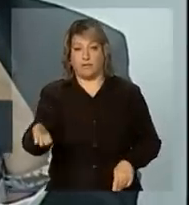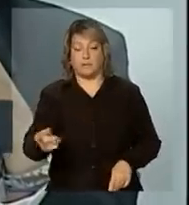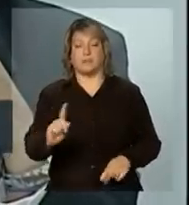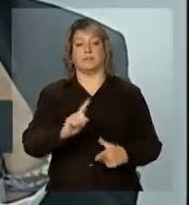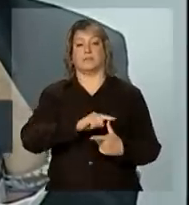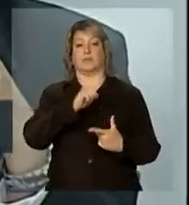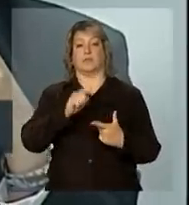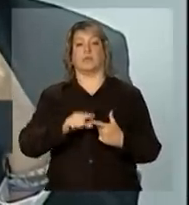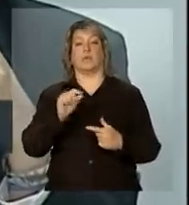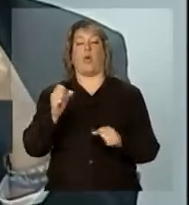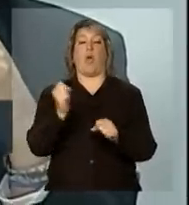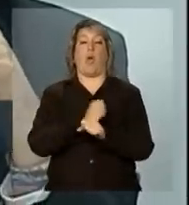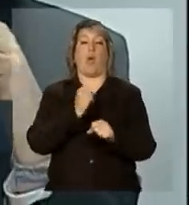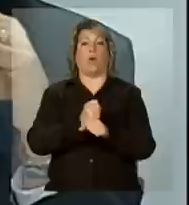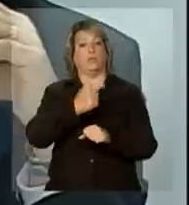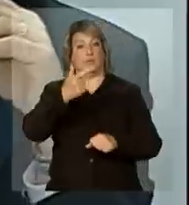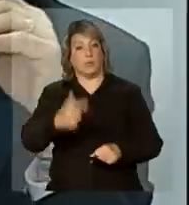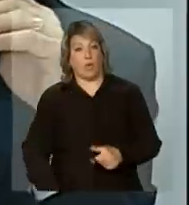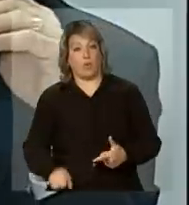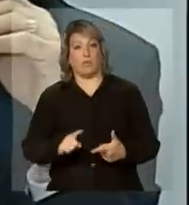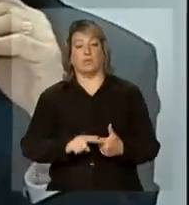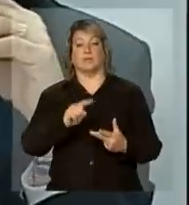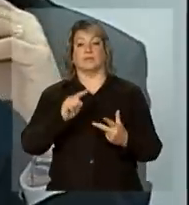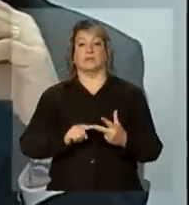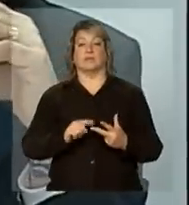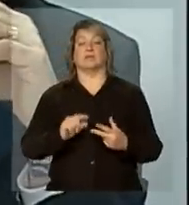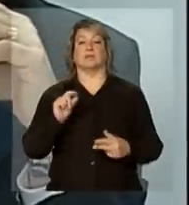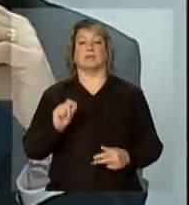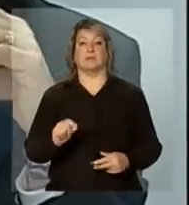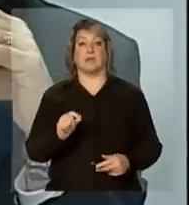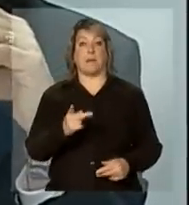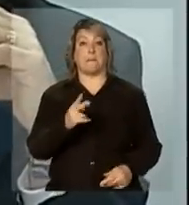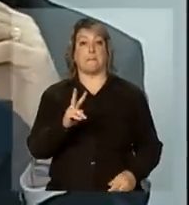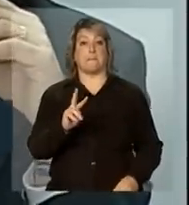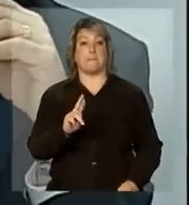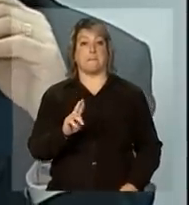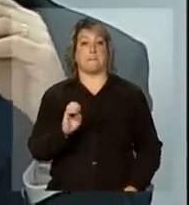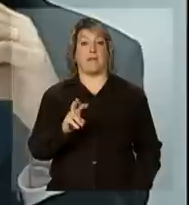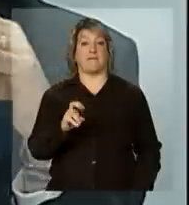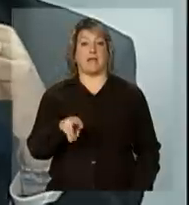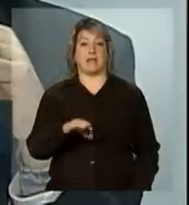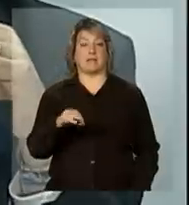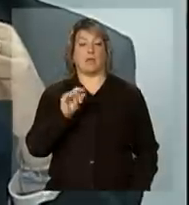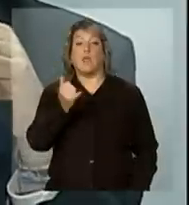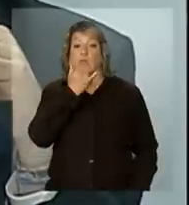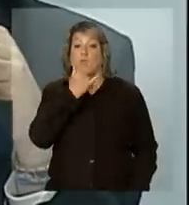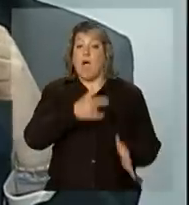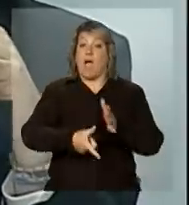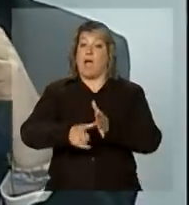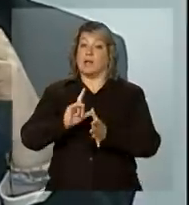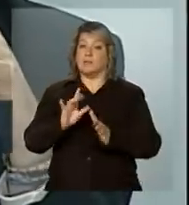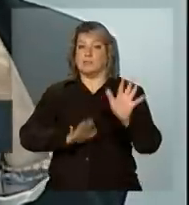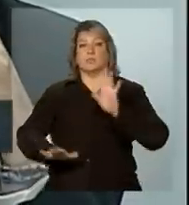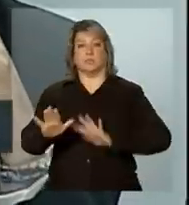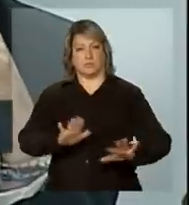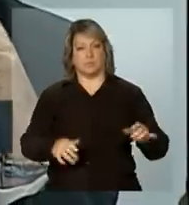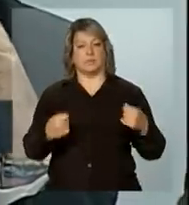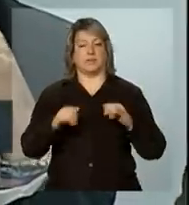reconstrução e a outra ação é a ação de prevenção. Quando nós estamos falando aqui da